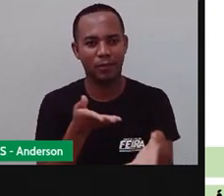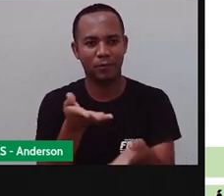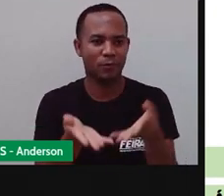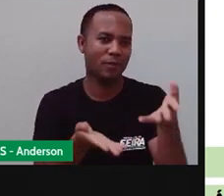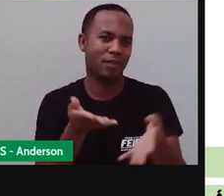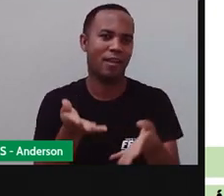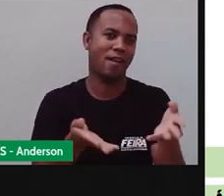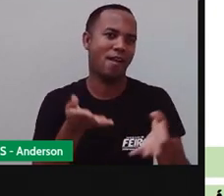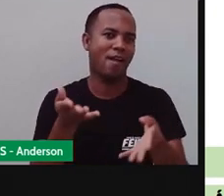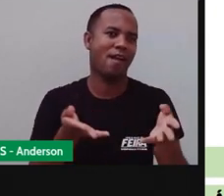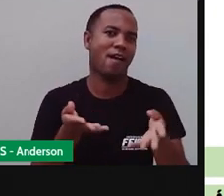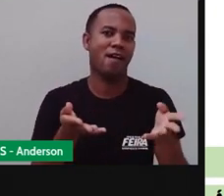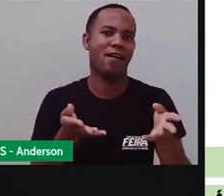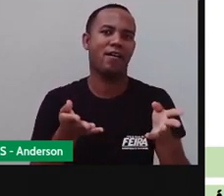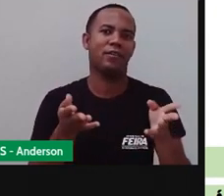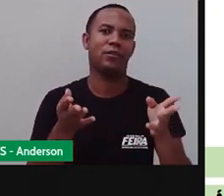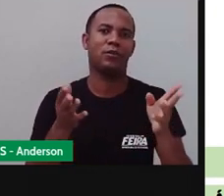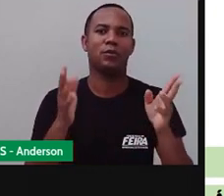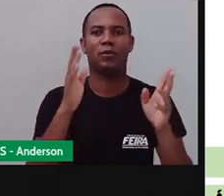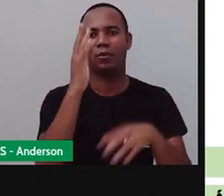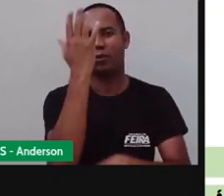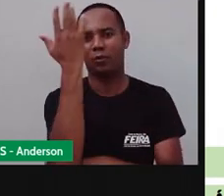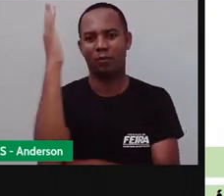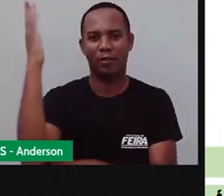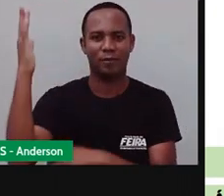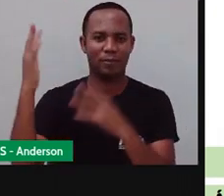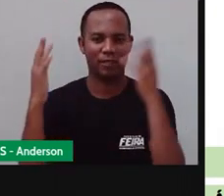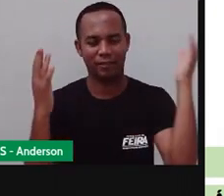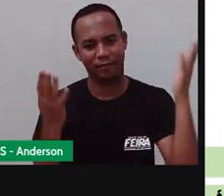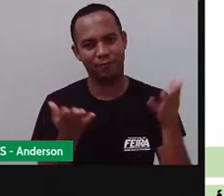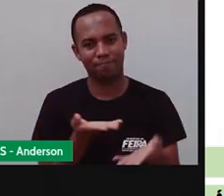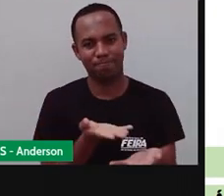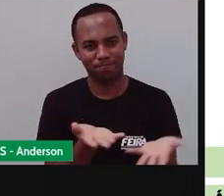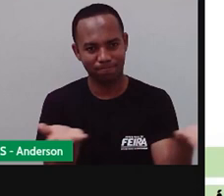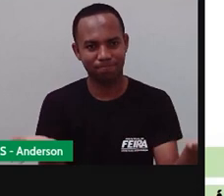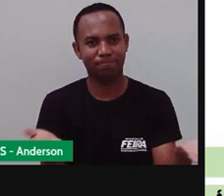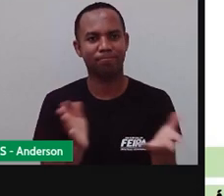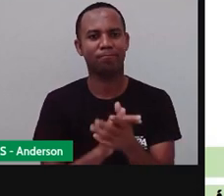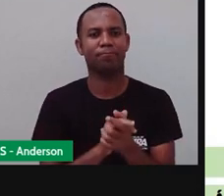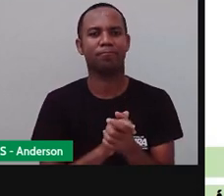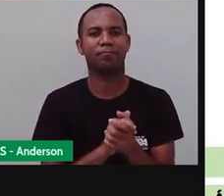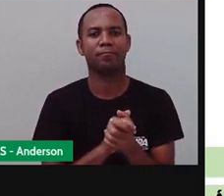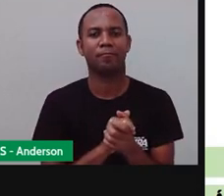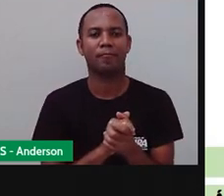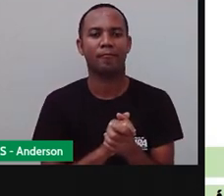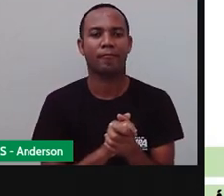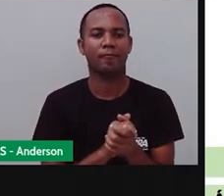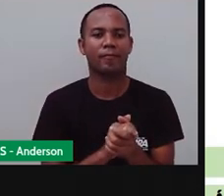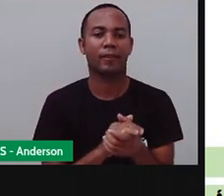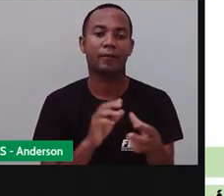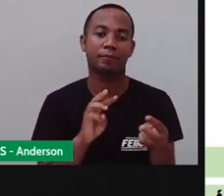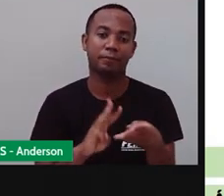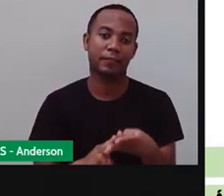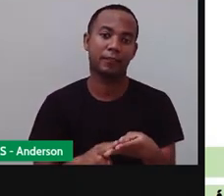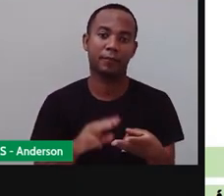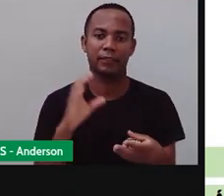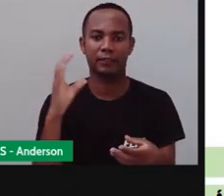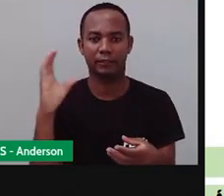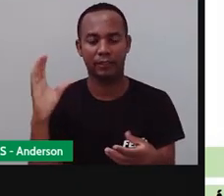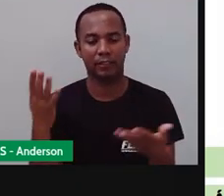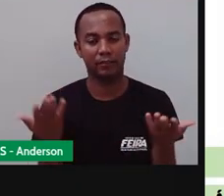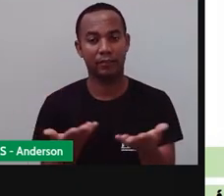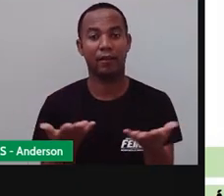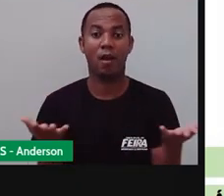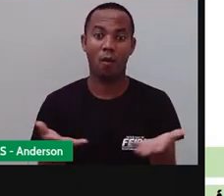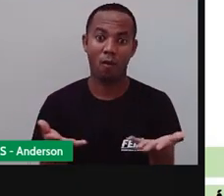temática e com tantas coisas que a gente aprendeu sobre isso, né? Matemática e ciências da natureza, Pró Maria e Anderson